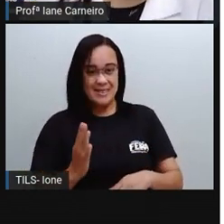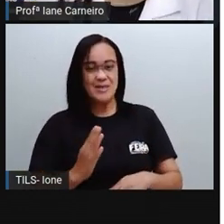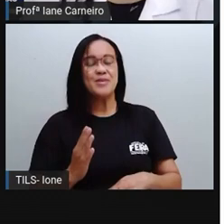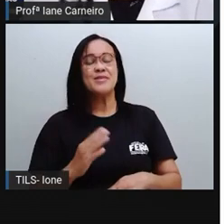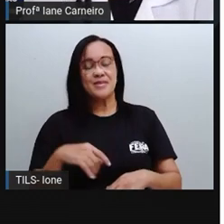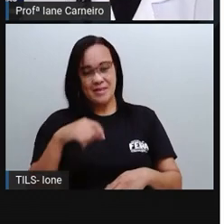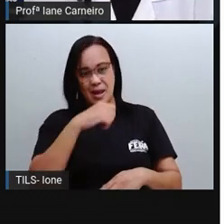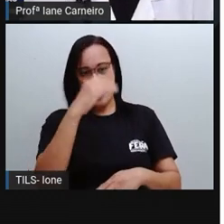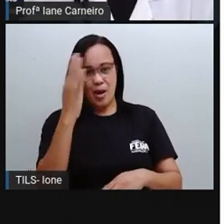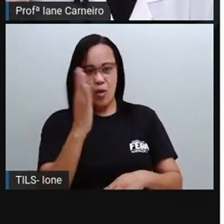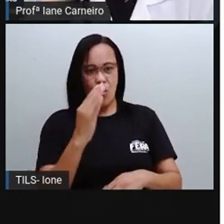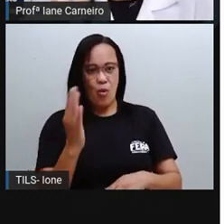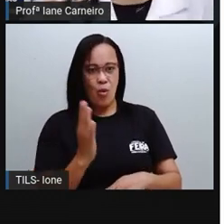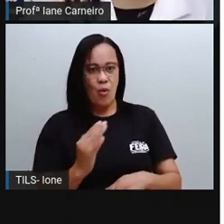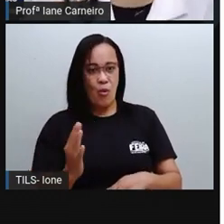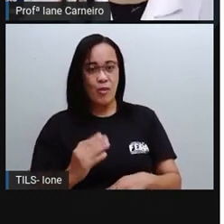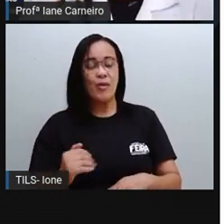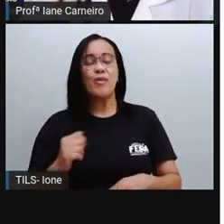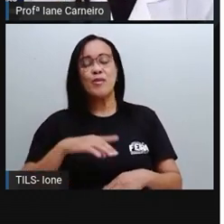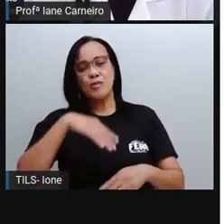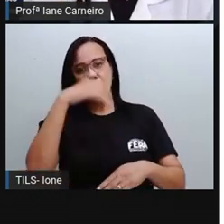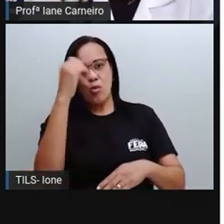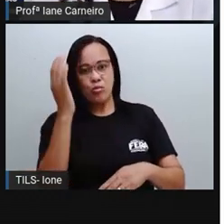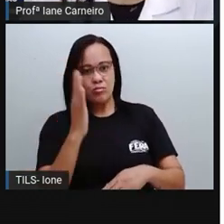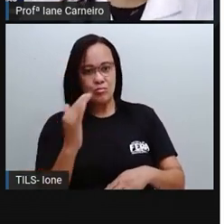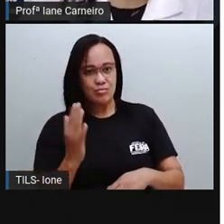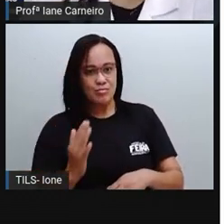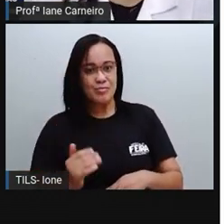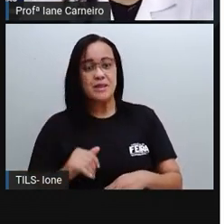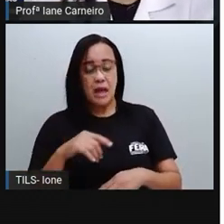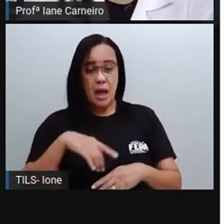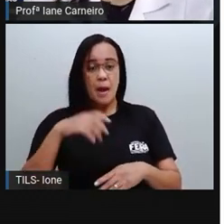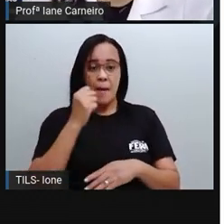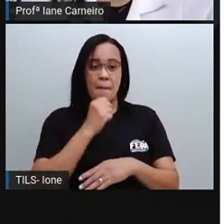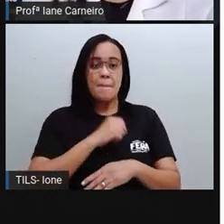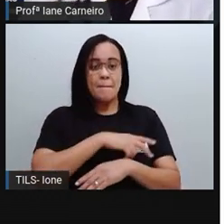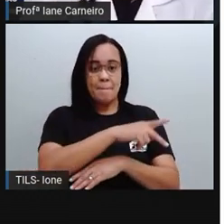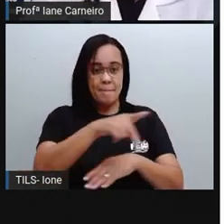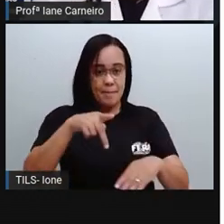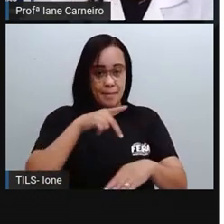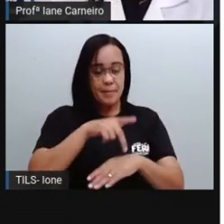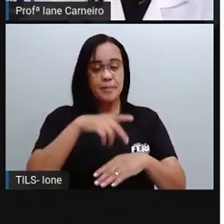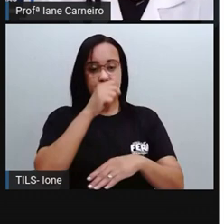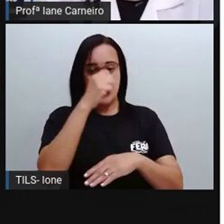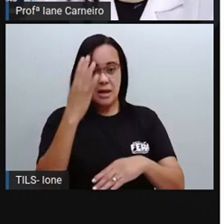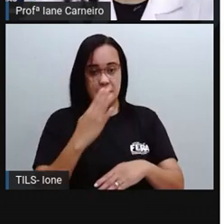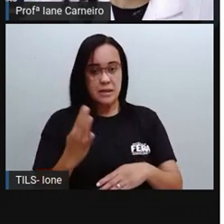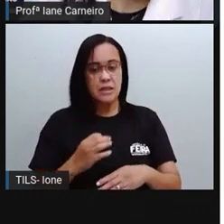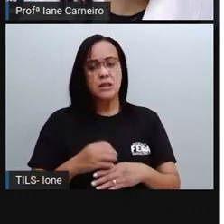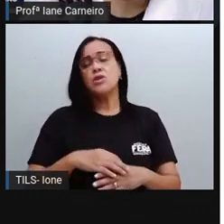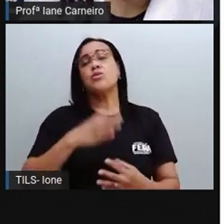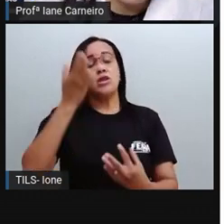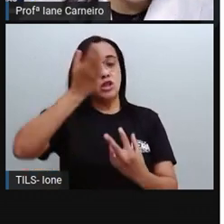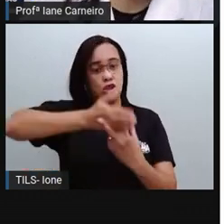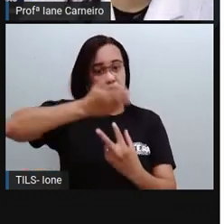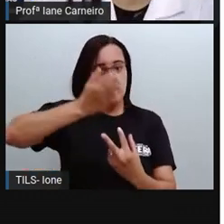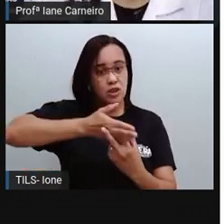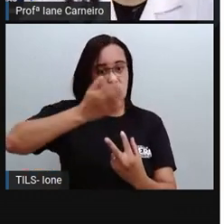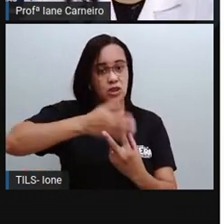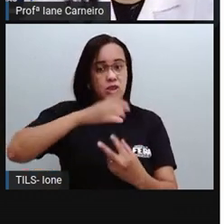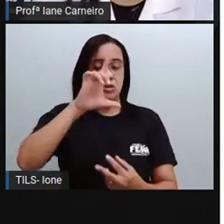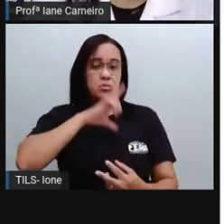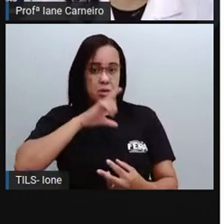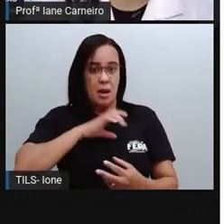bandeira, né? Tremulando. Então, o nosso país, o Brasil, ele é dividido em regiões.